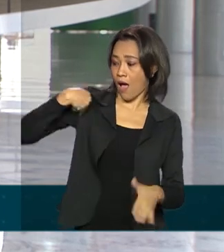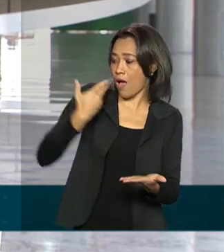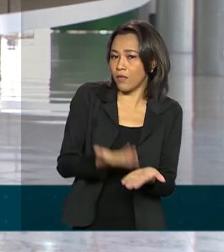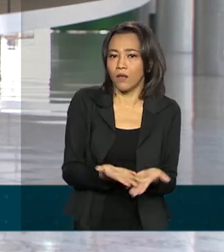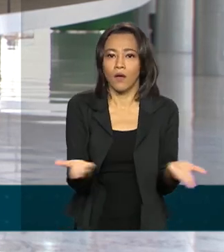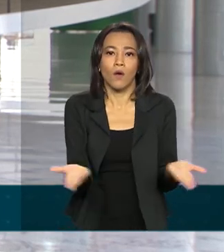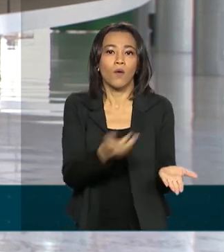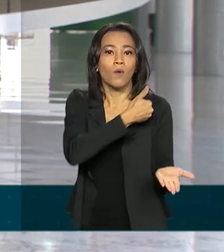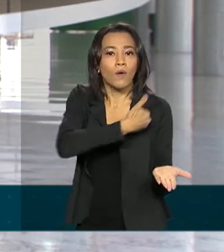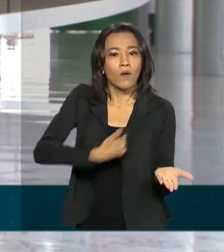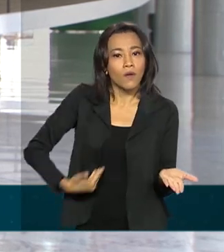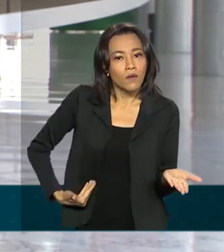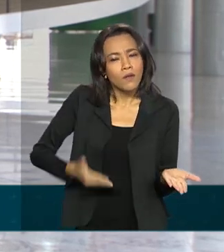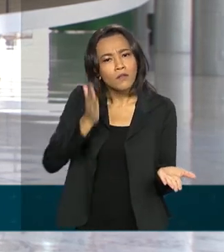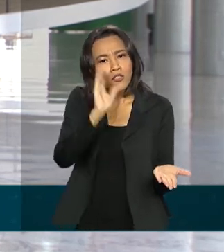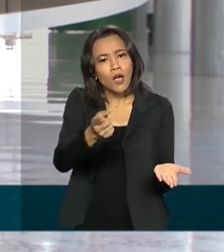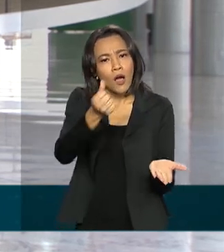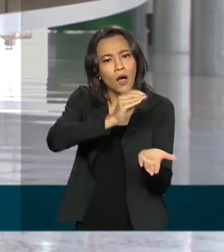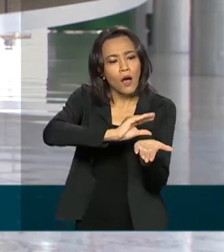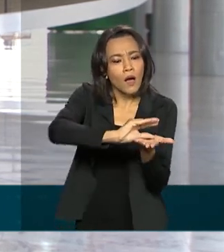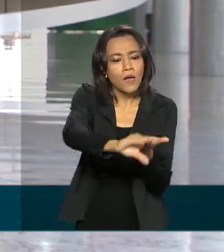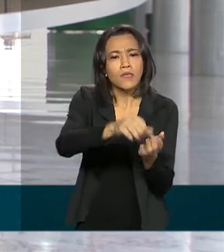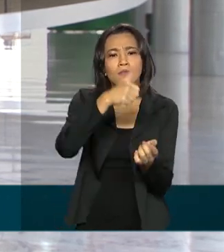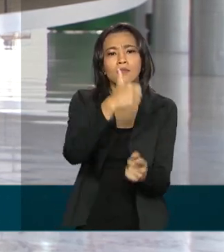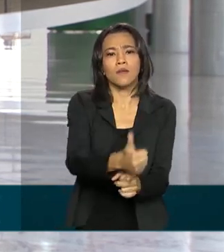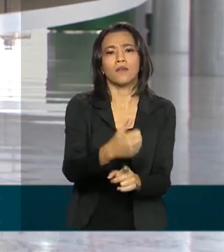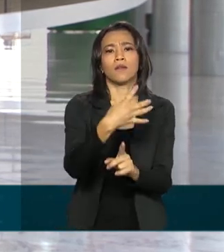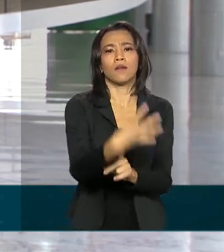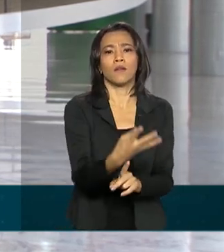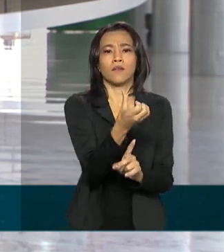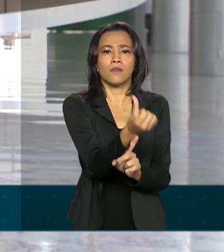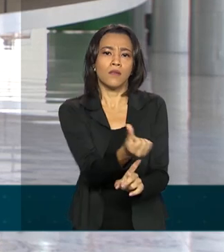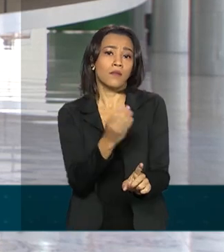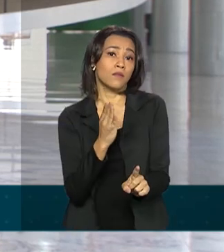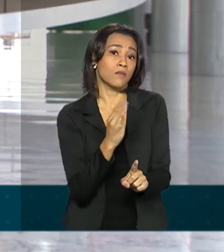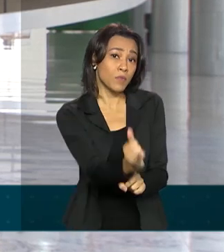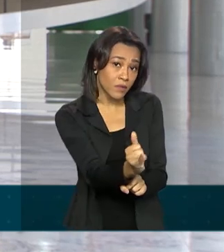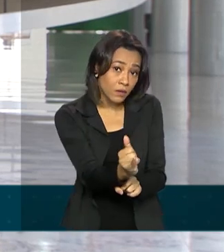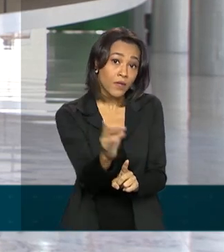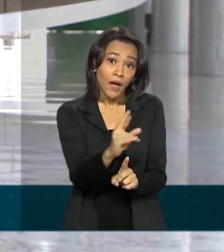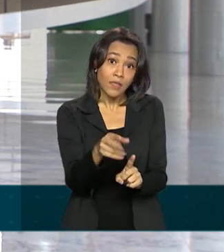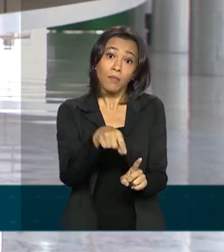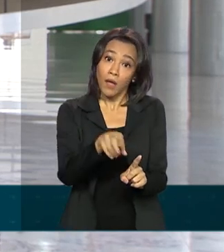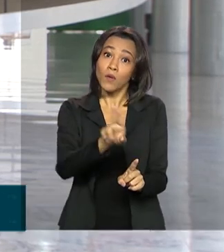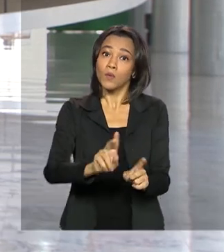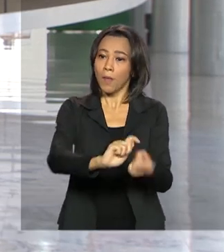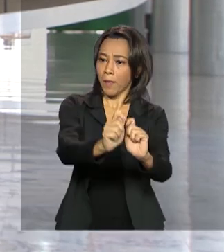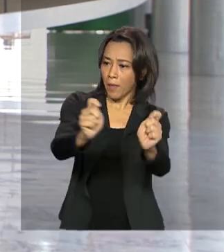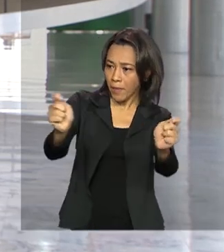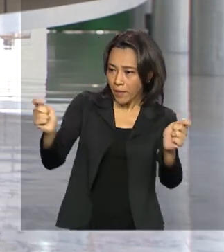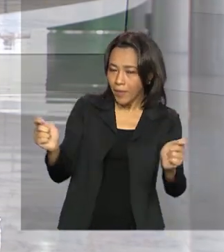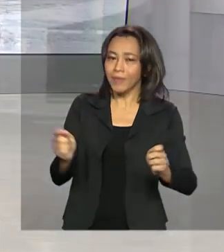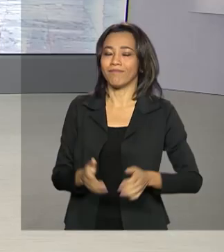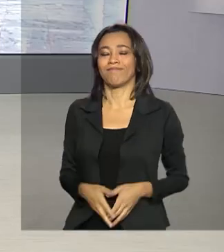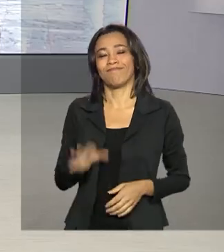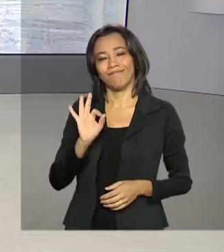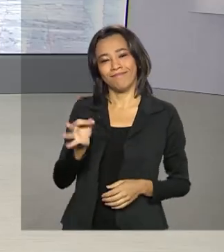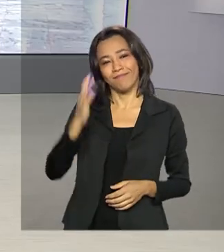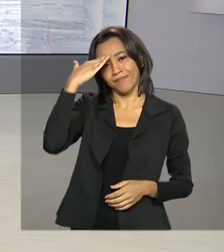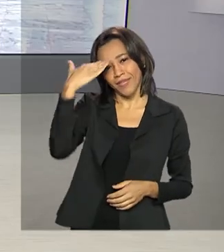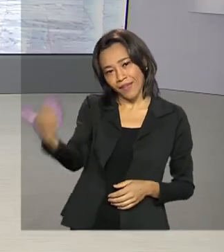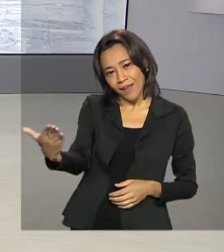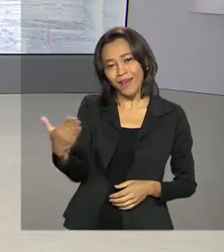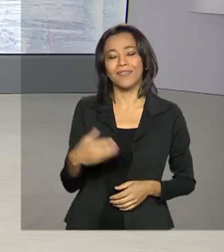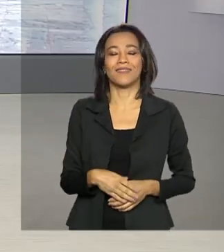governo liberou algo em torno de 146 bilhões de reais para efetuar esses pagamentos. Renata? Está certo, Selma. Muito obrigada